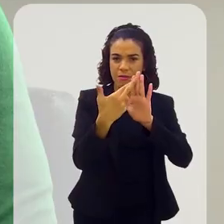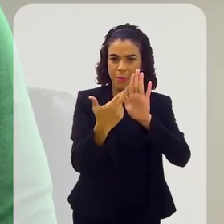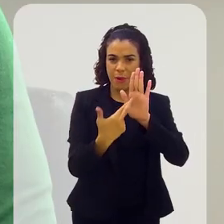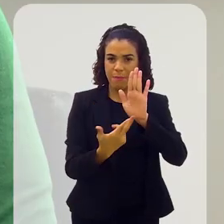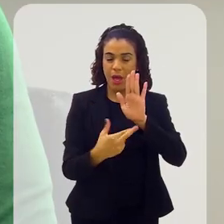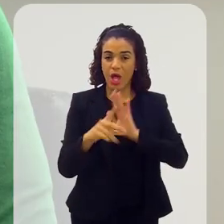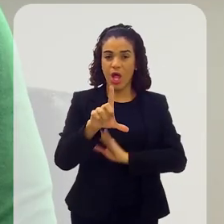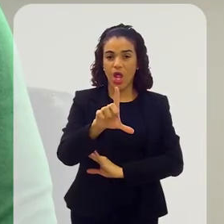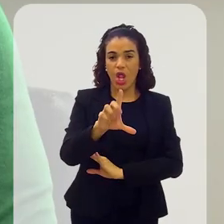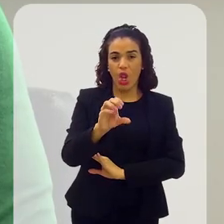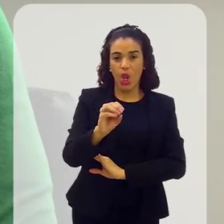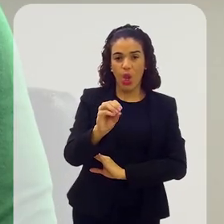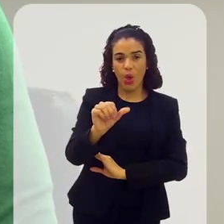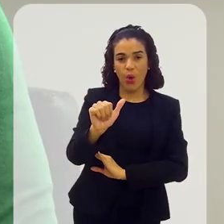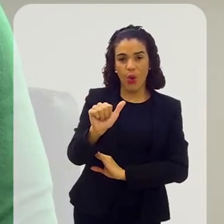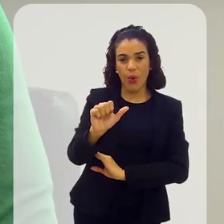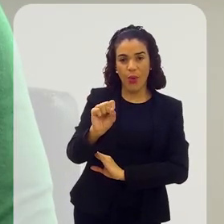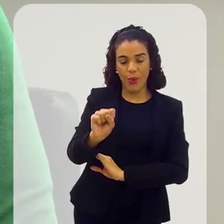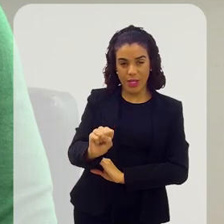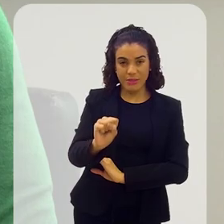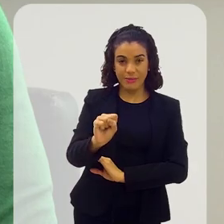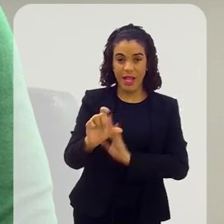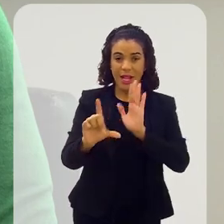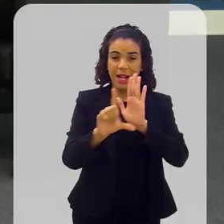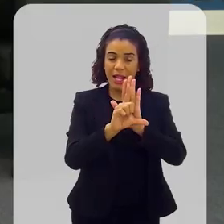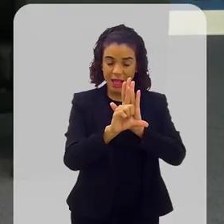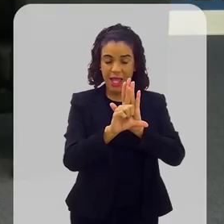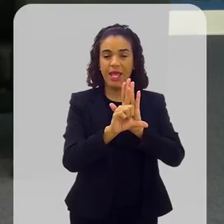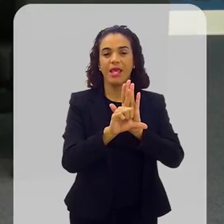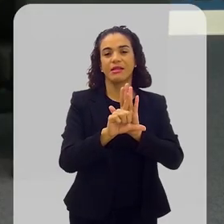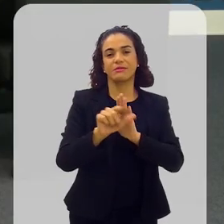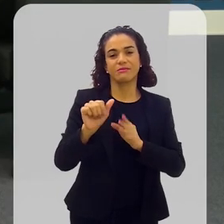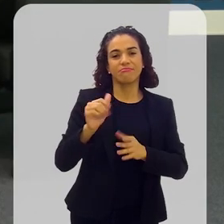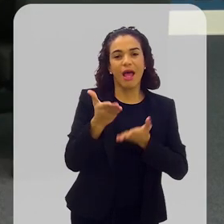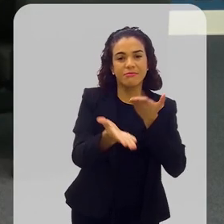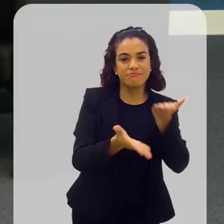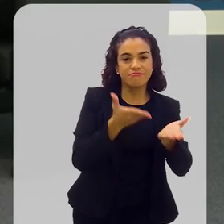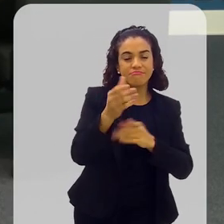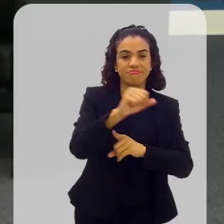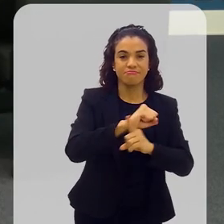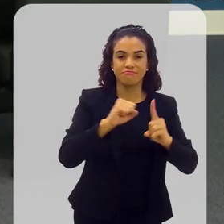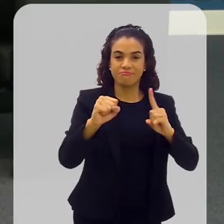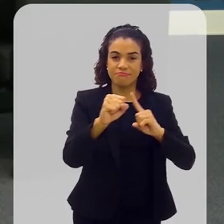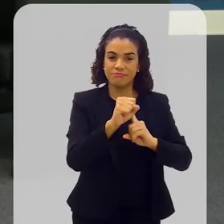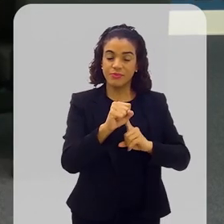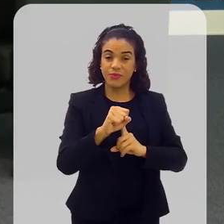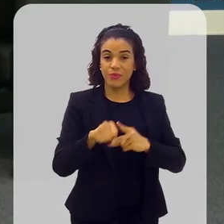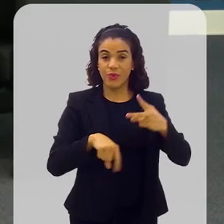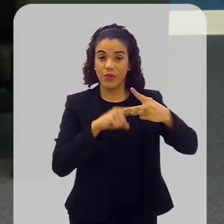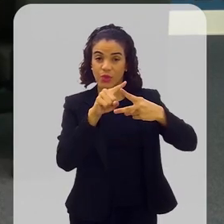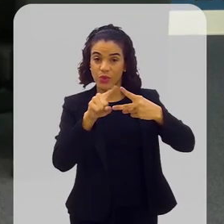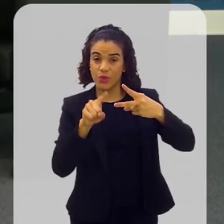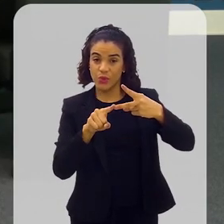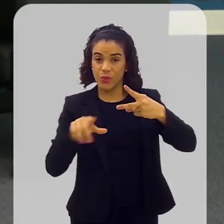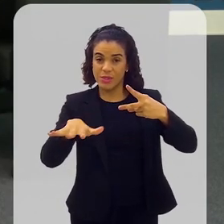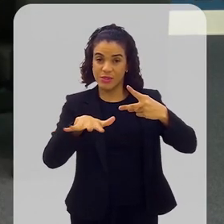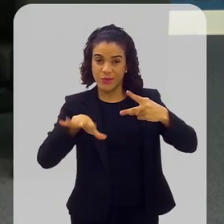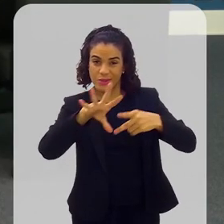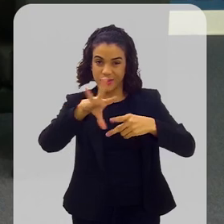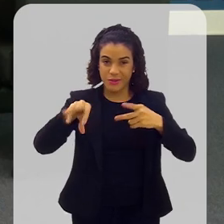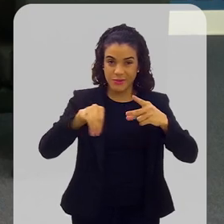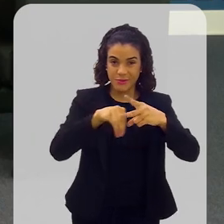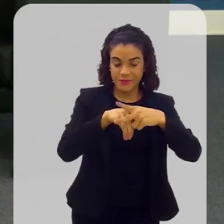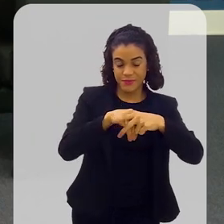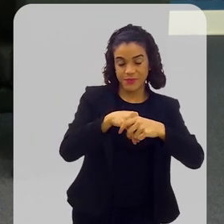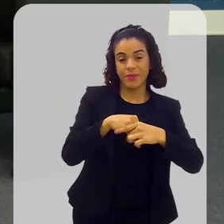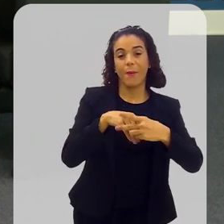pelo LOAS, a Lei Orgânica da Assistência Social. Esse benefício, então, ele vai abarcar duas situações.